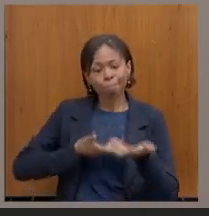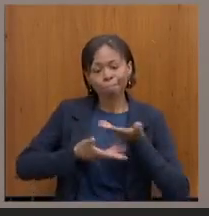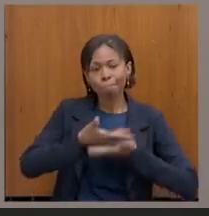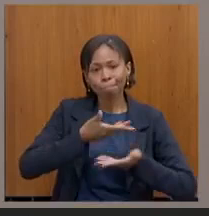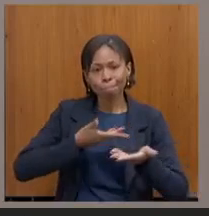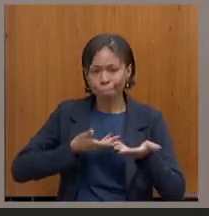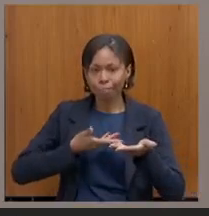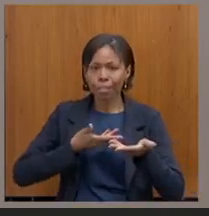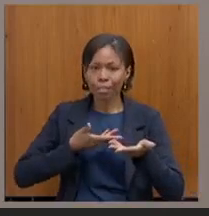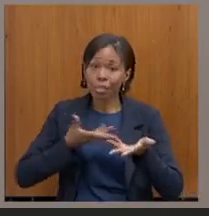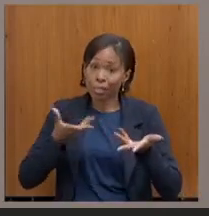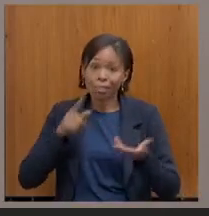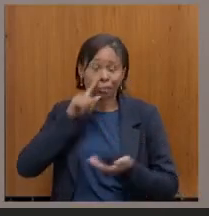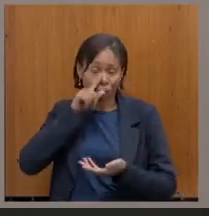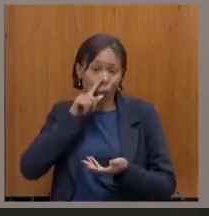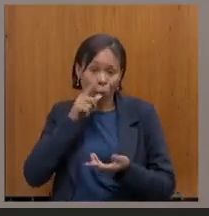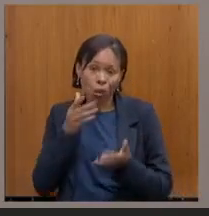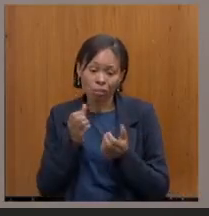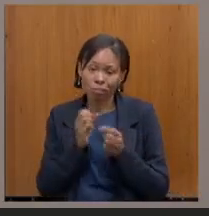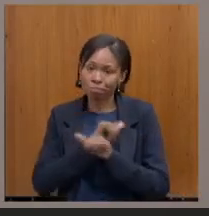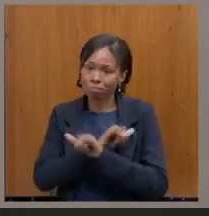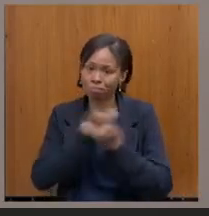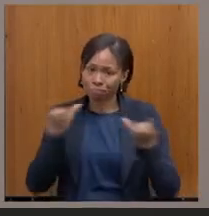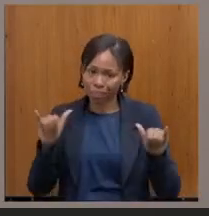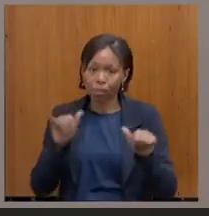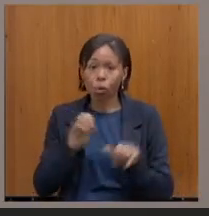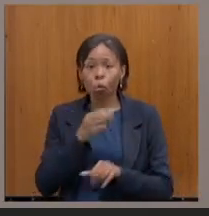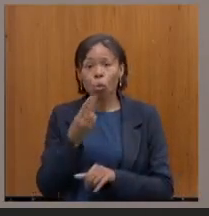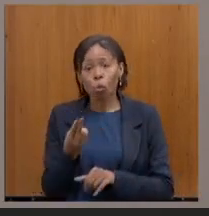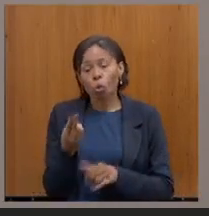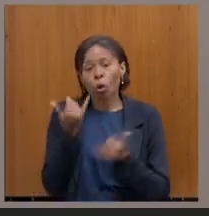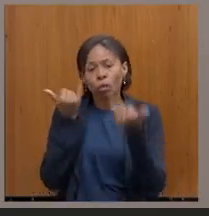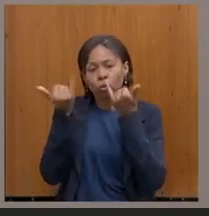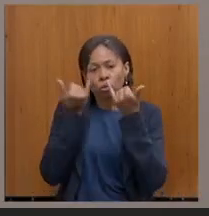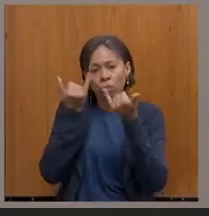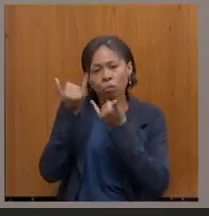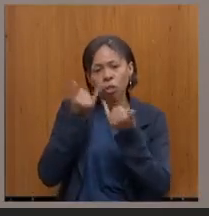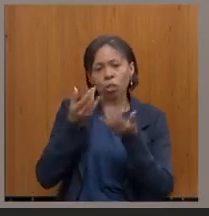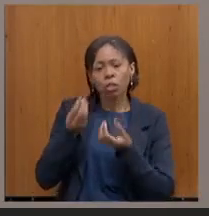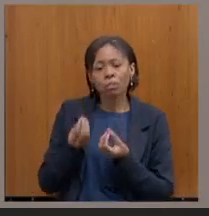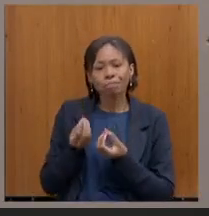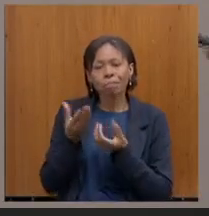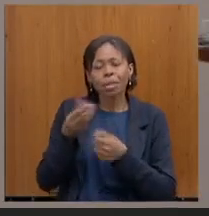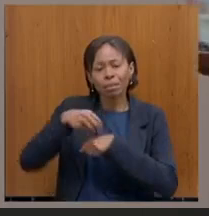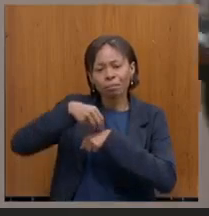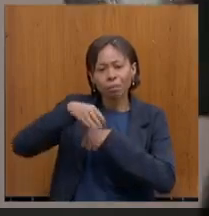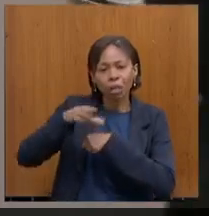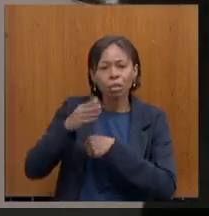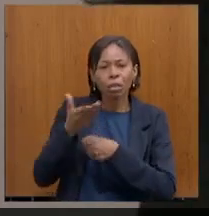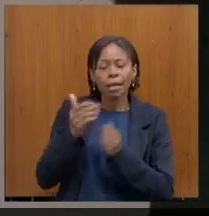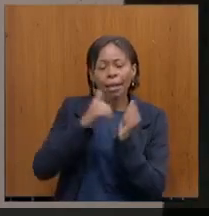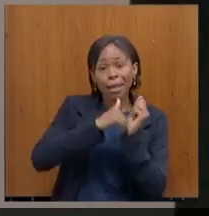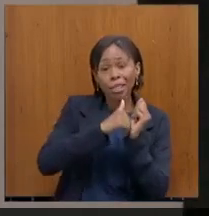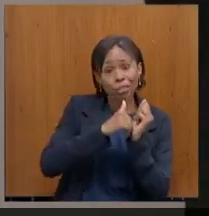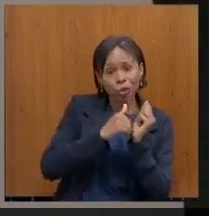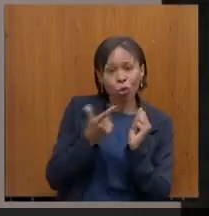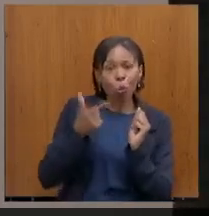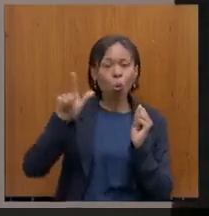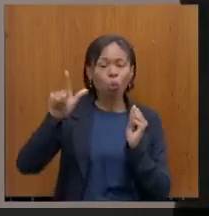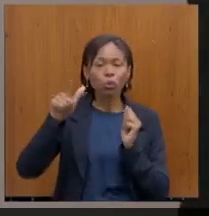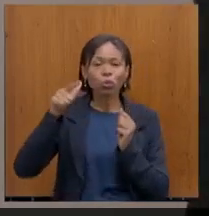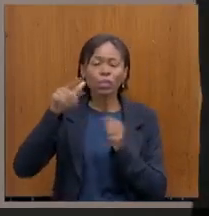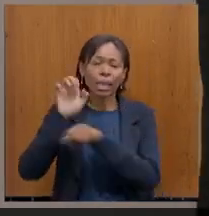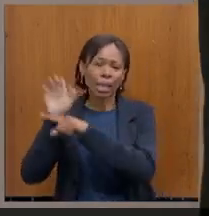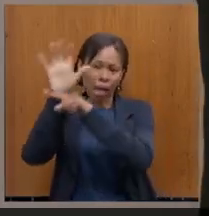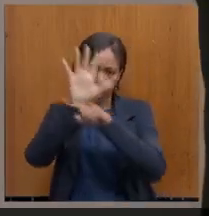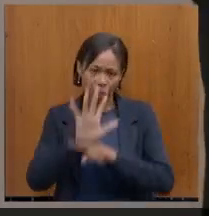do Estado ou as que tenham sido fornecidas em caráter sigiloso por outros Estados e organismos internacionais.